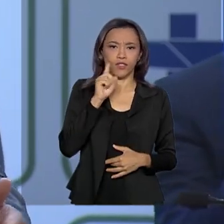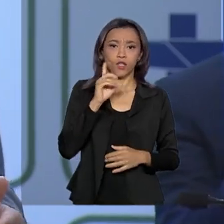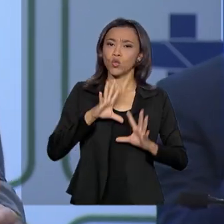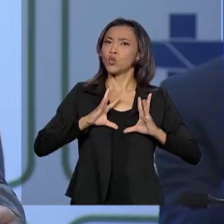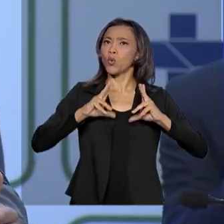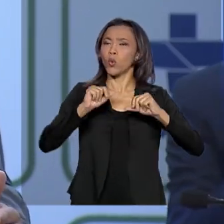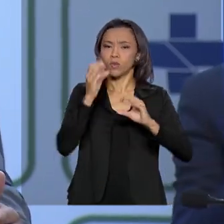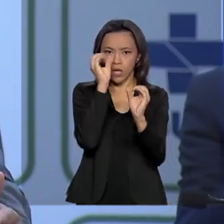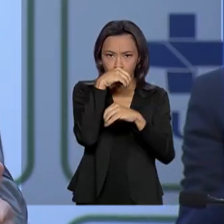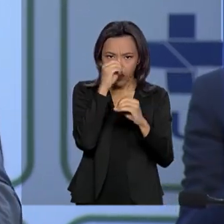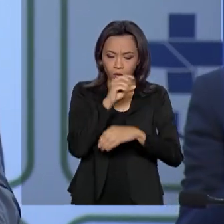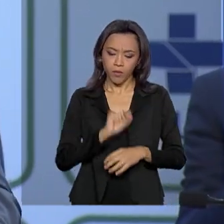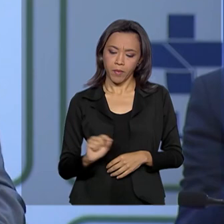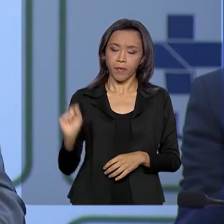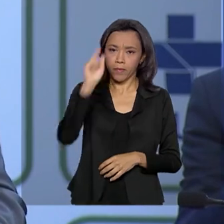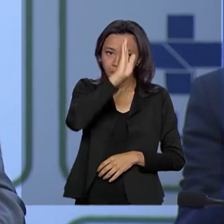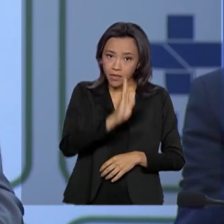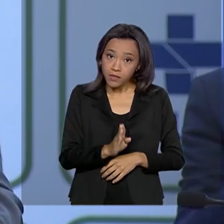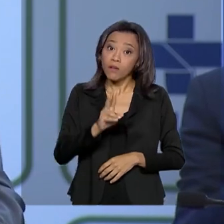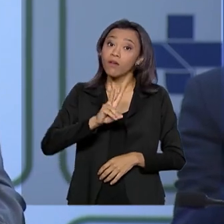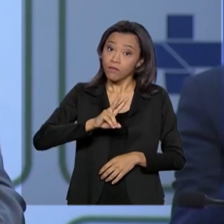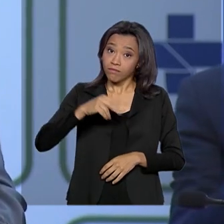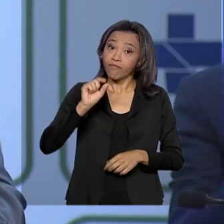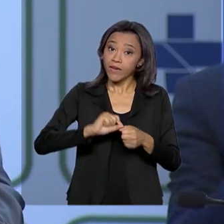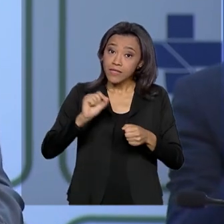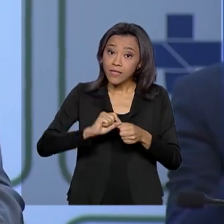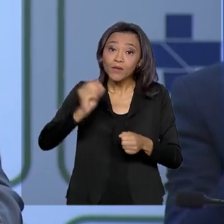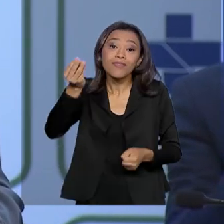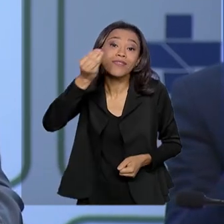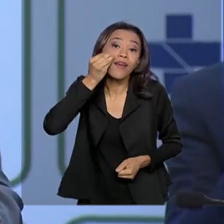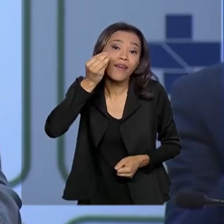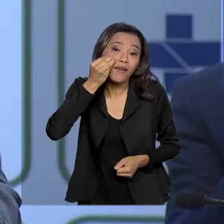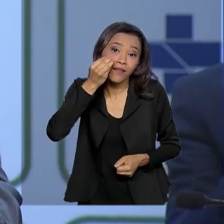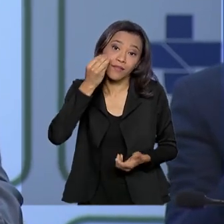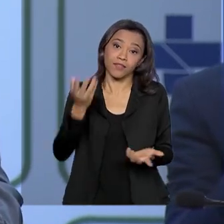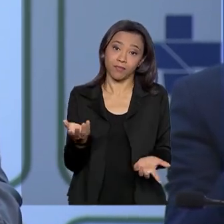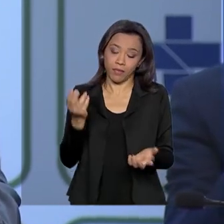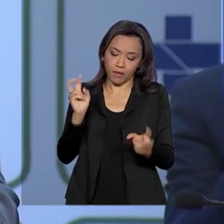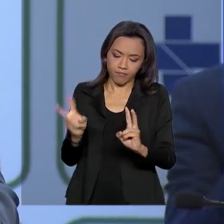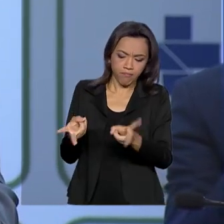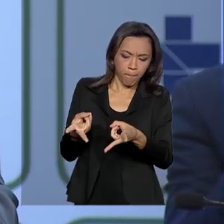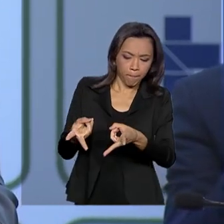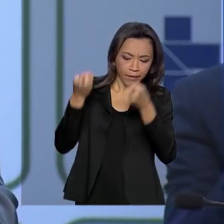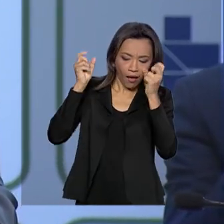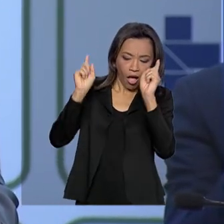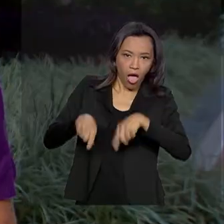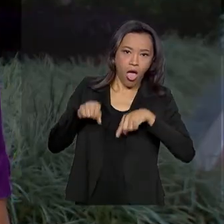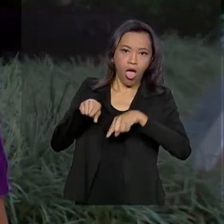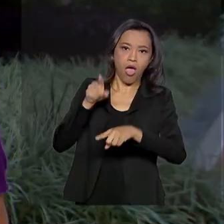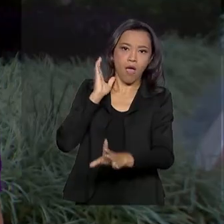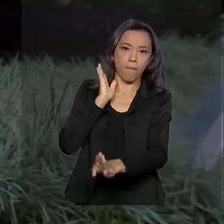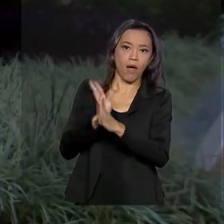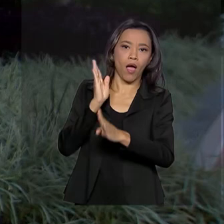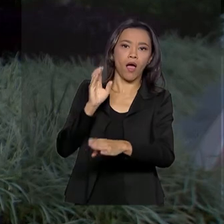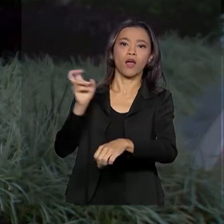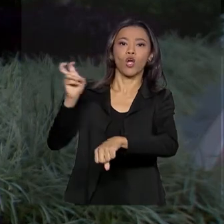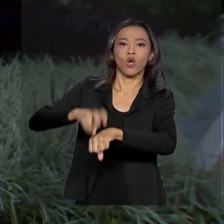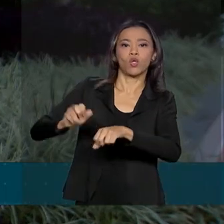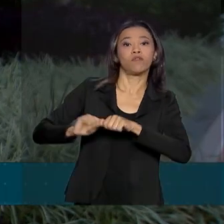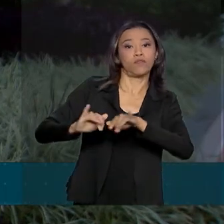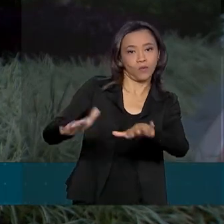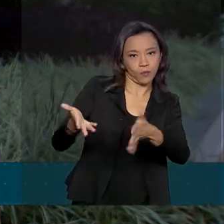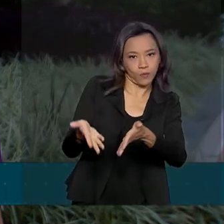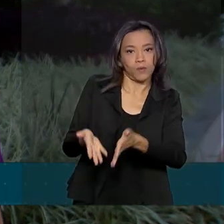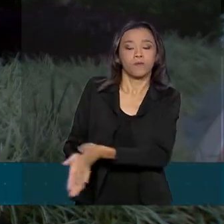todos os laboratórios centrais realizando o teste específico para o coronavírus. 10 milhões de reais